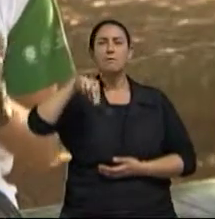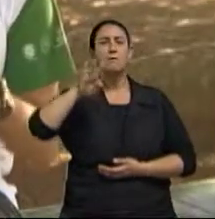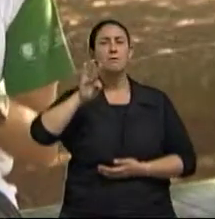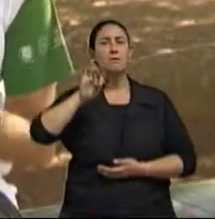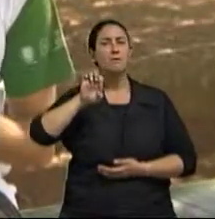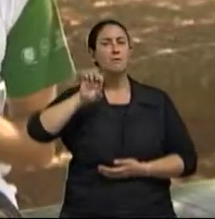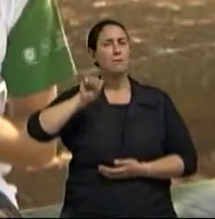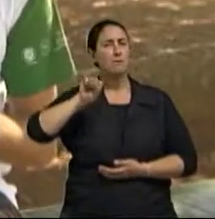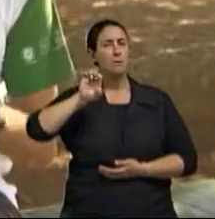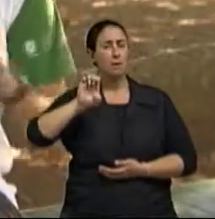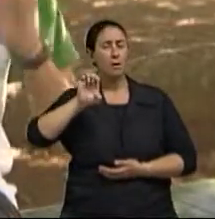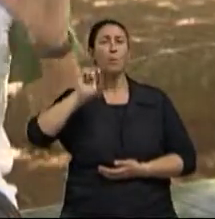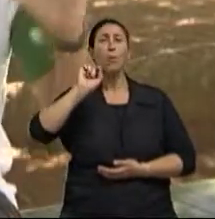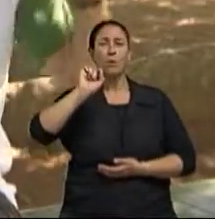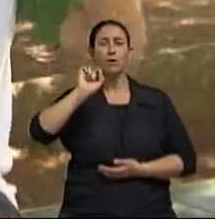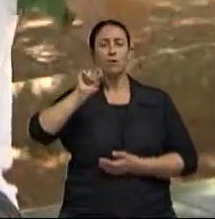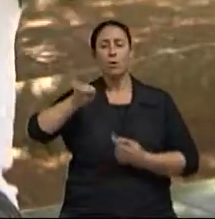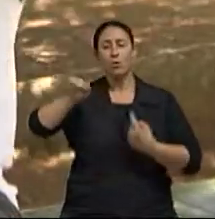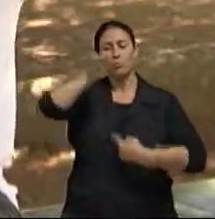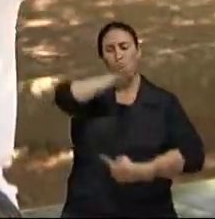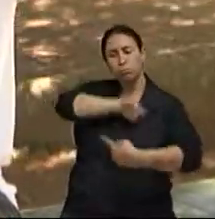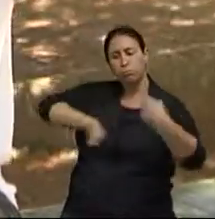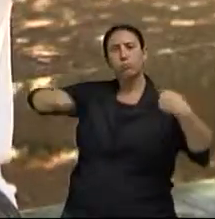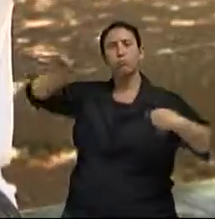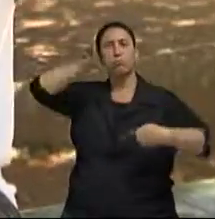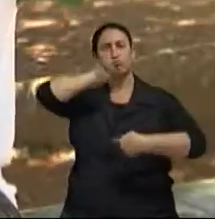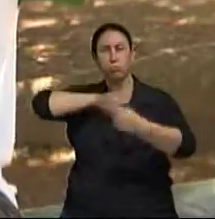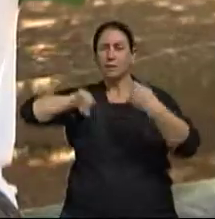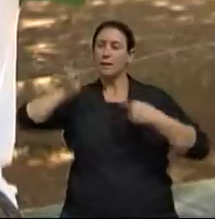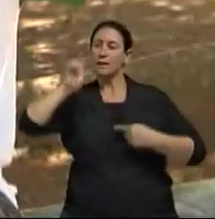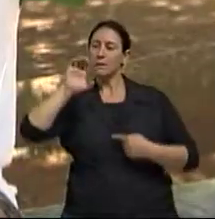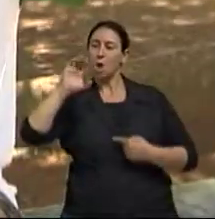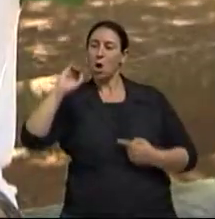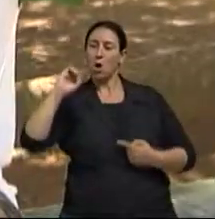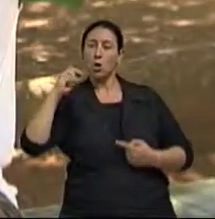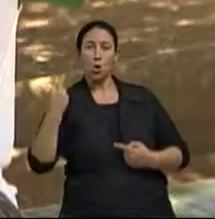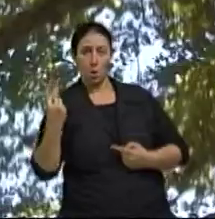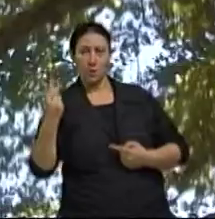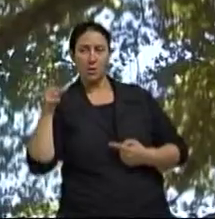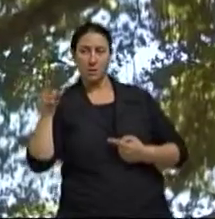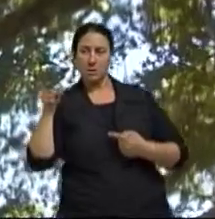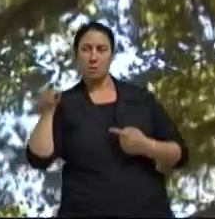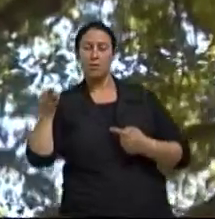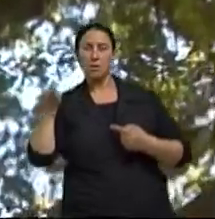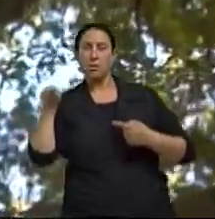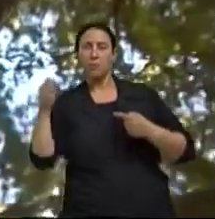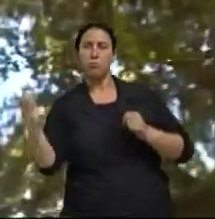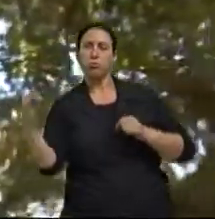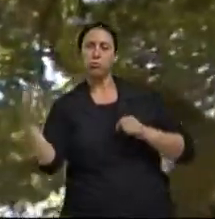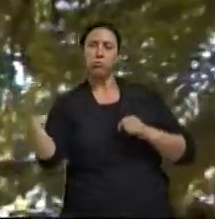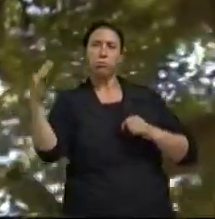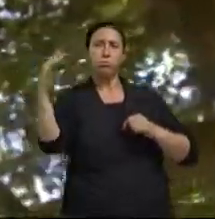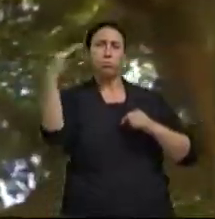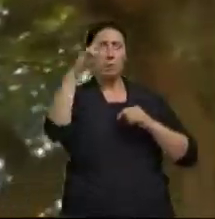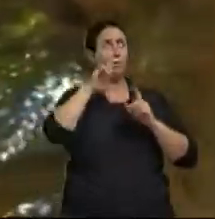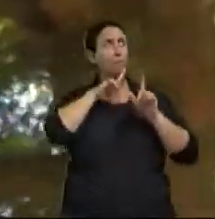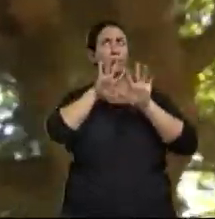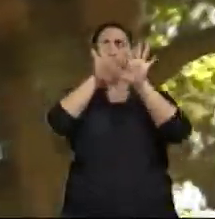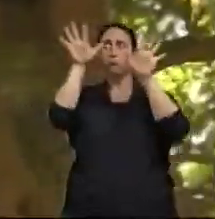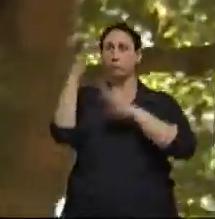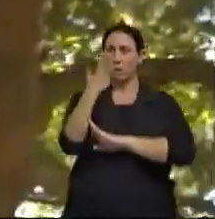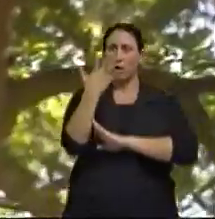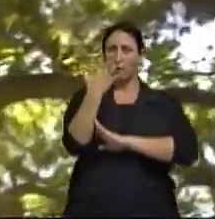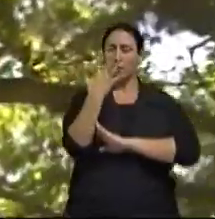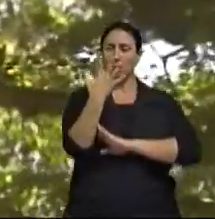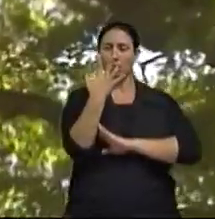está atrás de nós, ela faz a fotossíntese Ou seja, a gente tem o gás carbônico que está aqui na atmosfera A gente não consegue visualizar ele, mas ele está aqui Então o gás